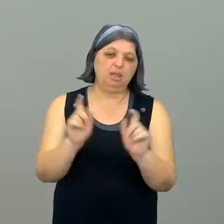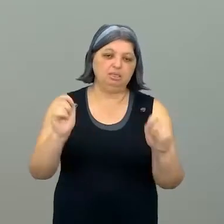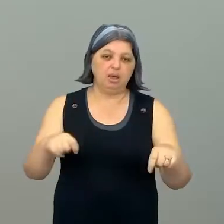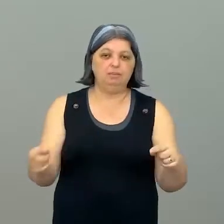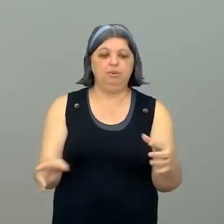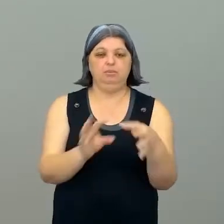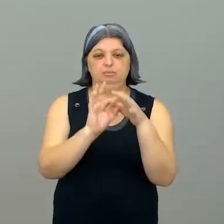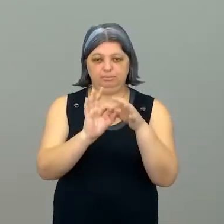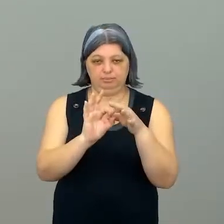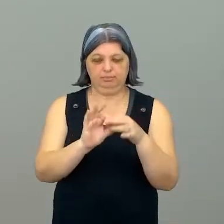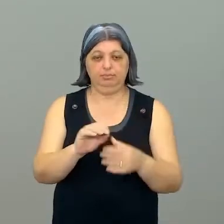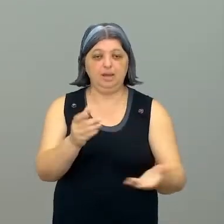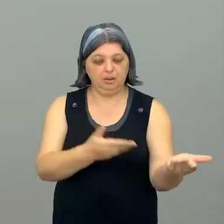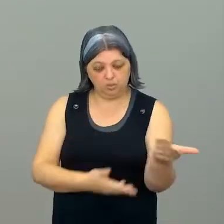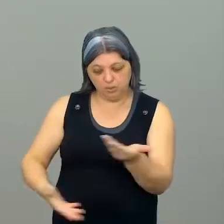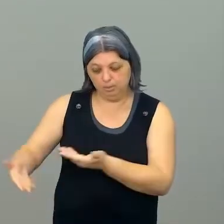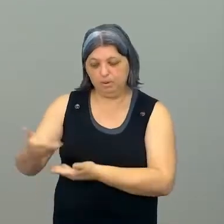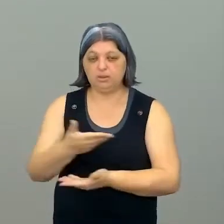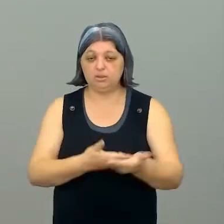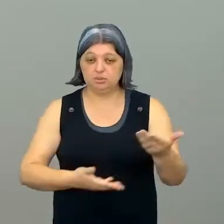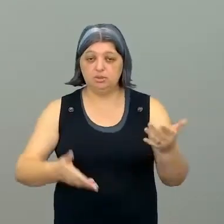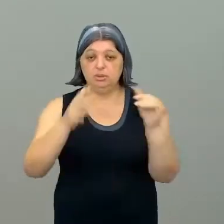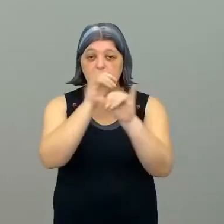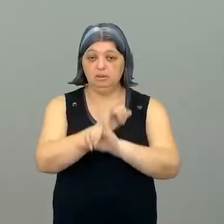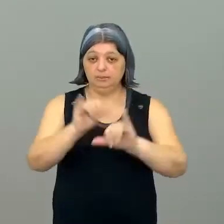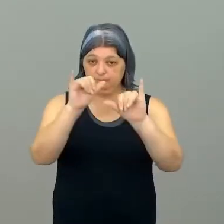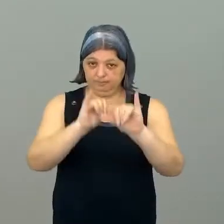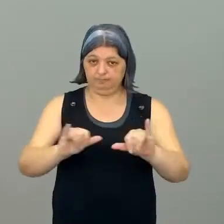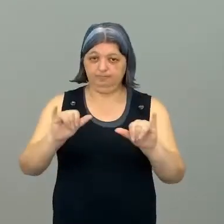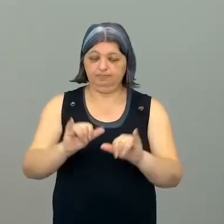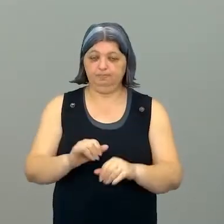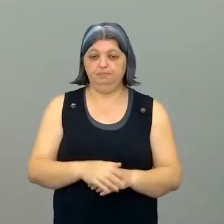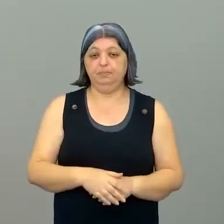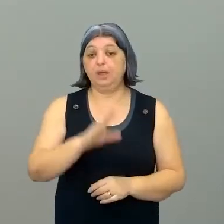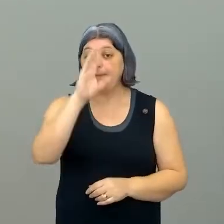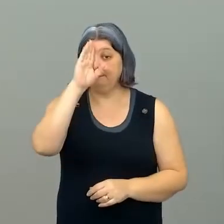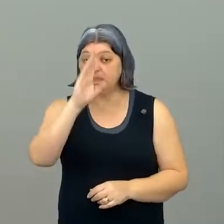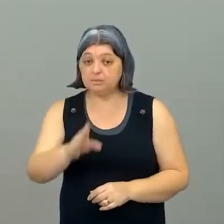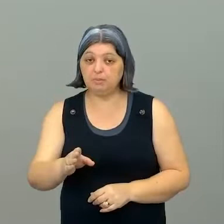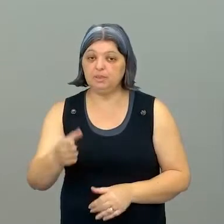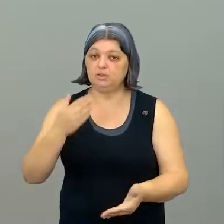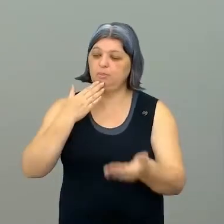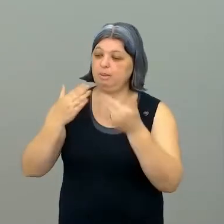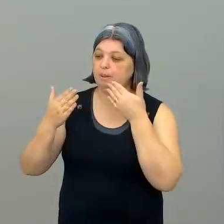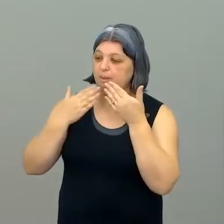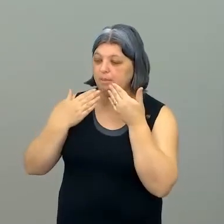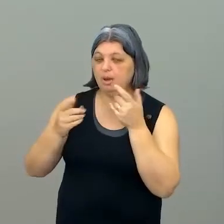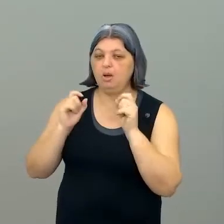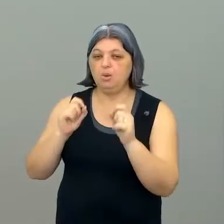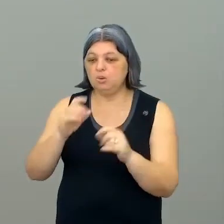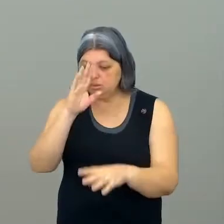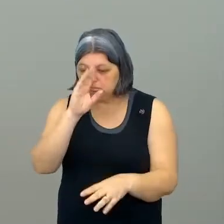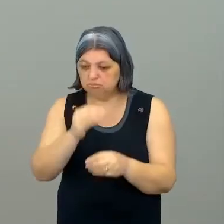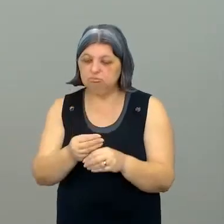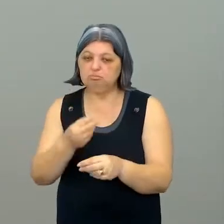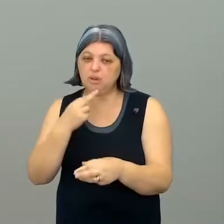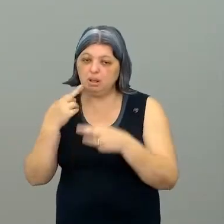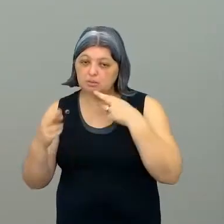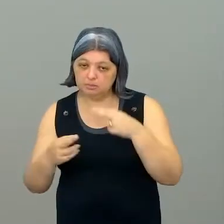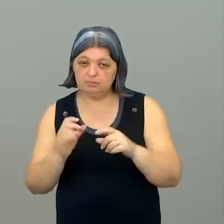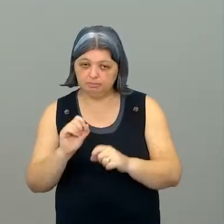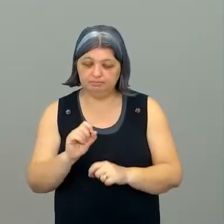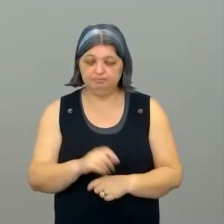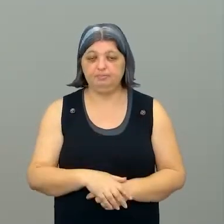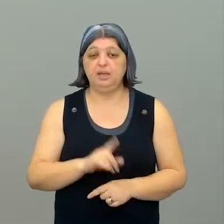compartilhamento, né? Essa divulgação, mas principalmente essa conversa sobre os resultados, é muito enriquecedor.